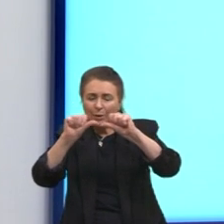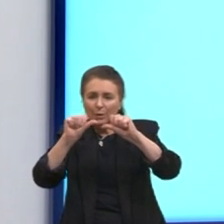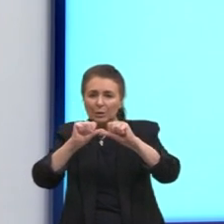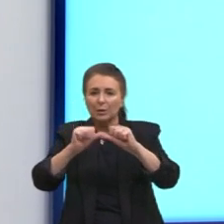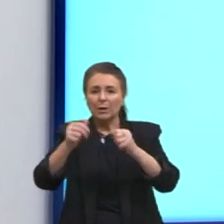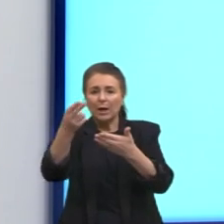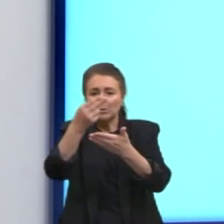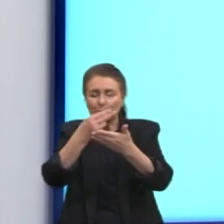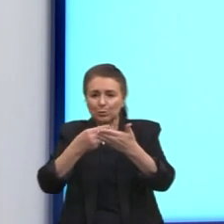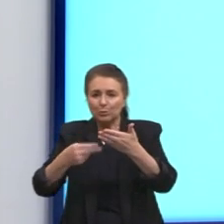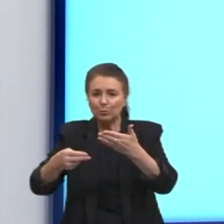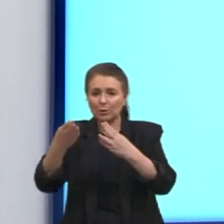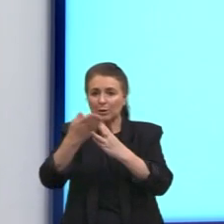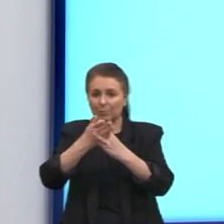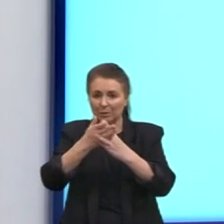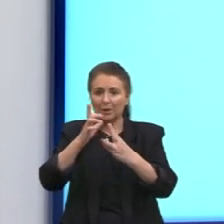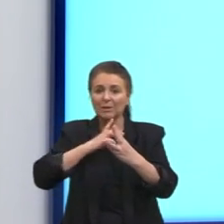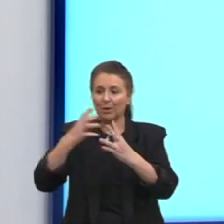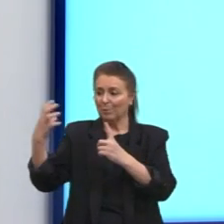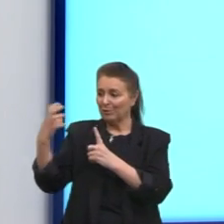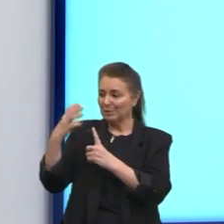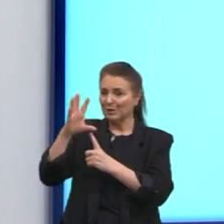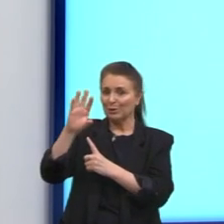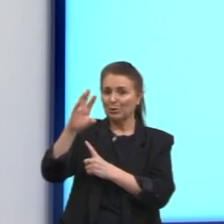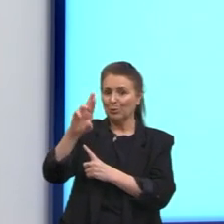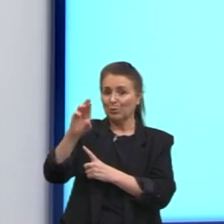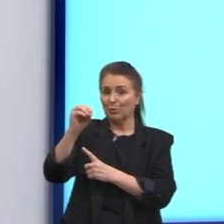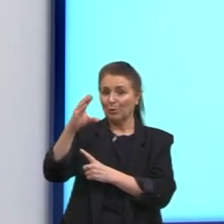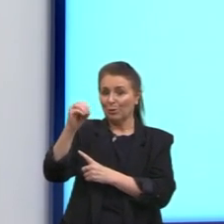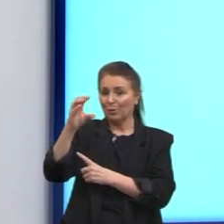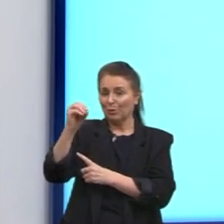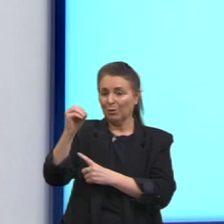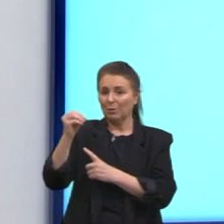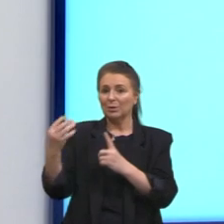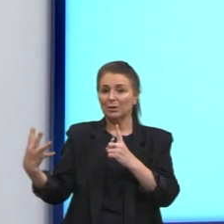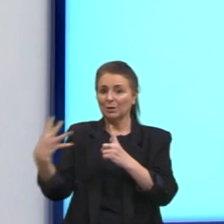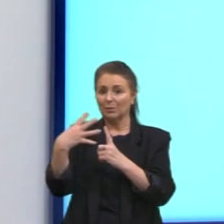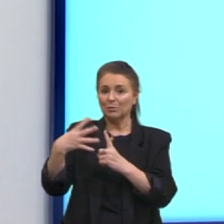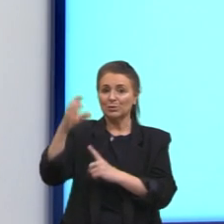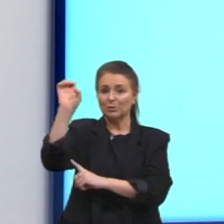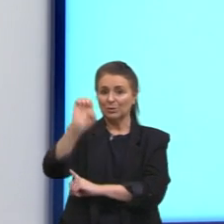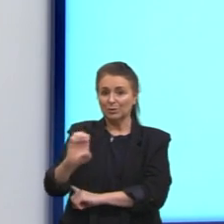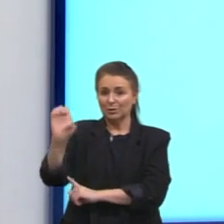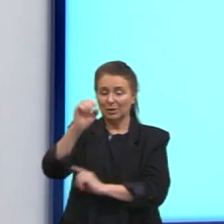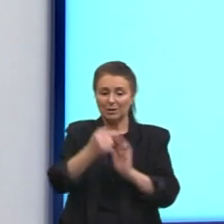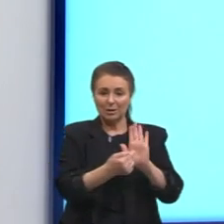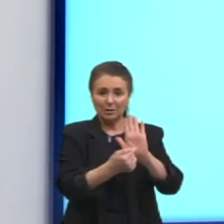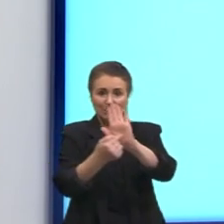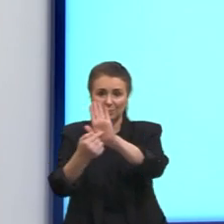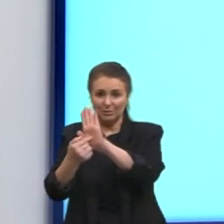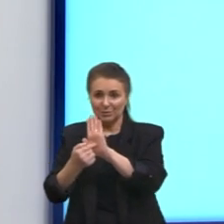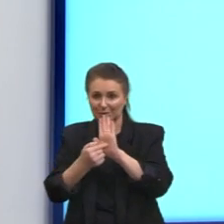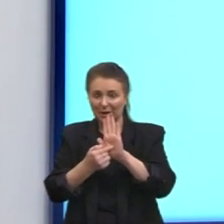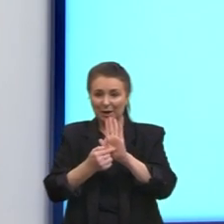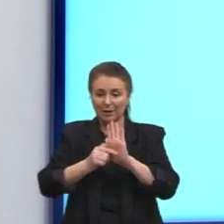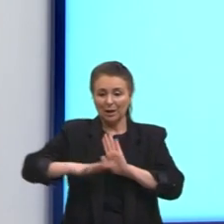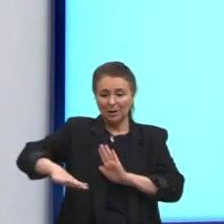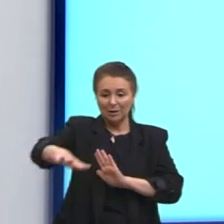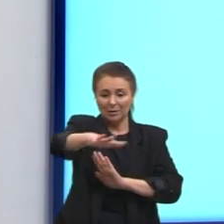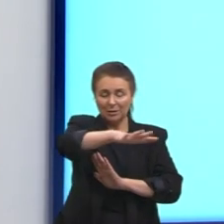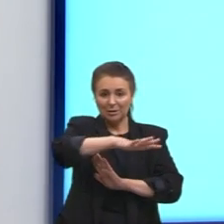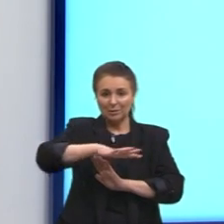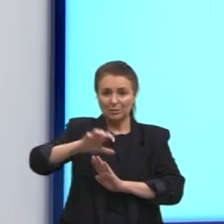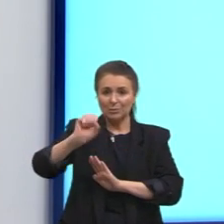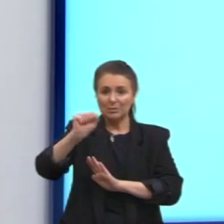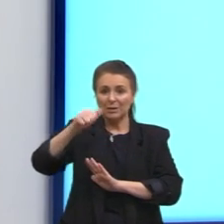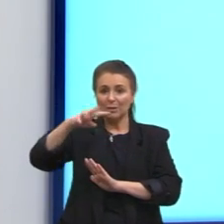no Brasil tem forte influência do rococó europeu e está representada aqui por um dos profetas no pátio do Santuário de Bom